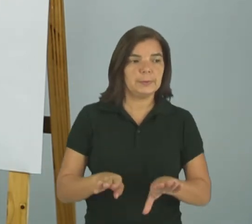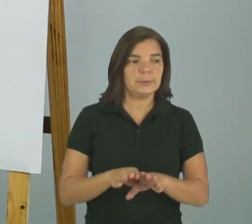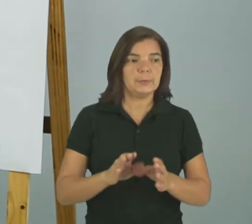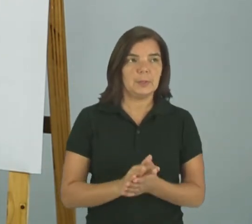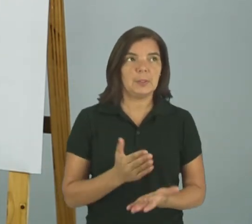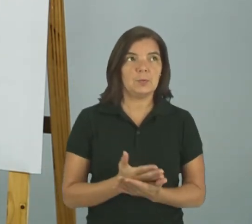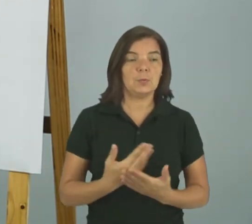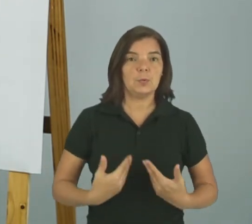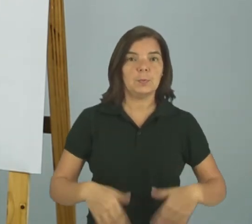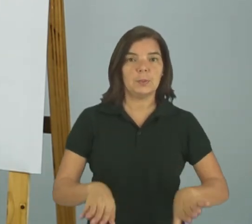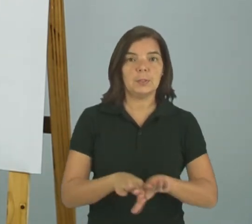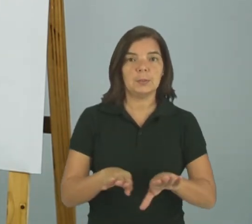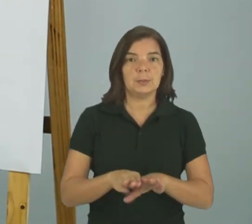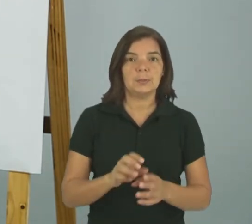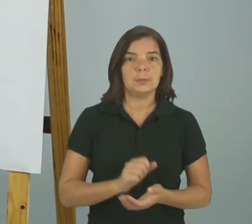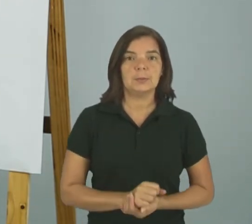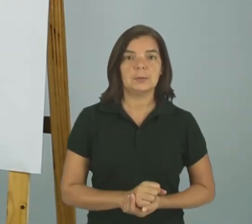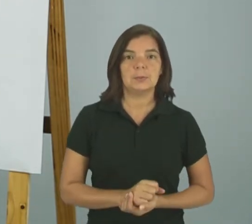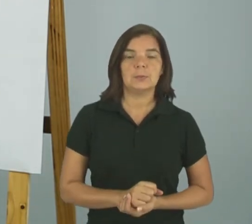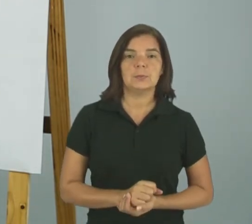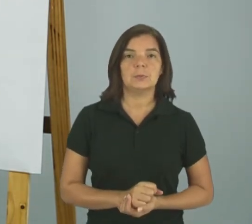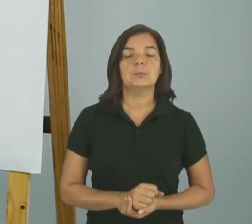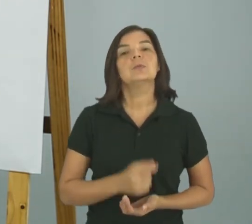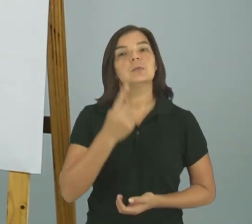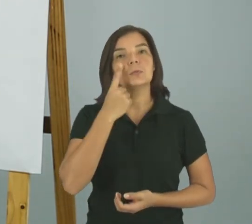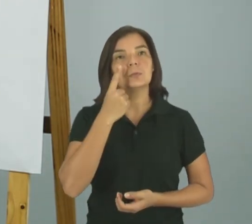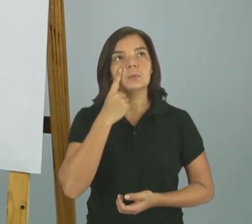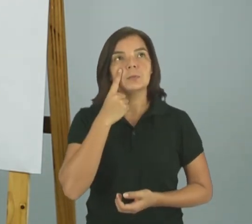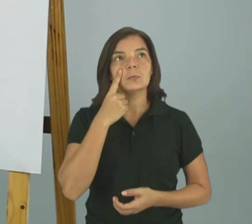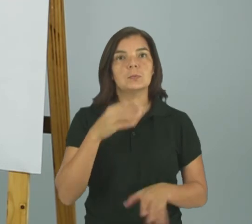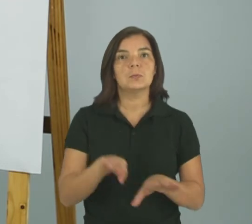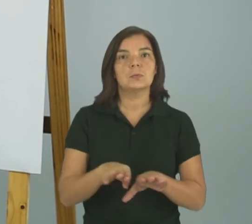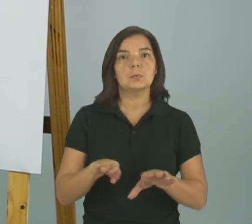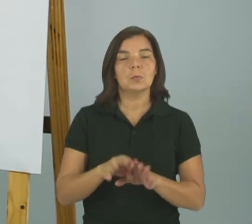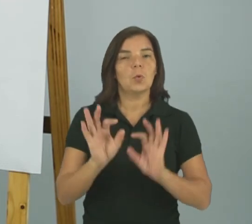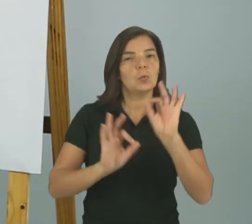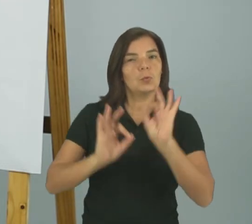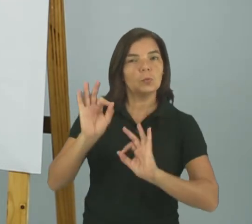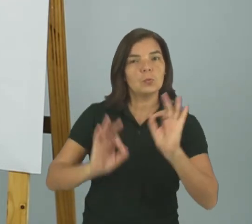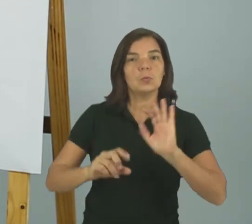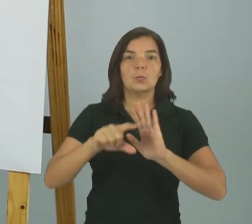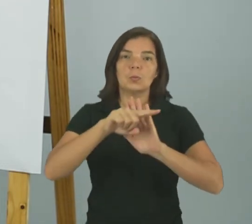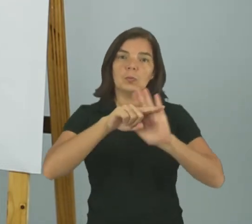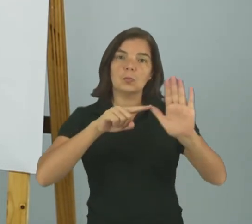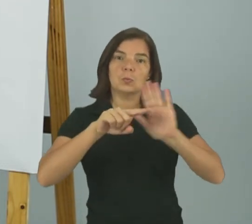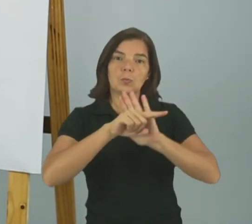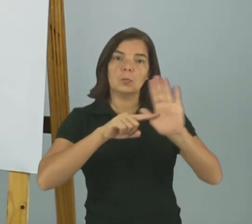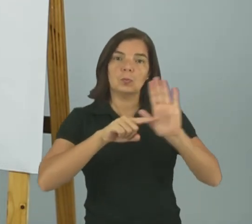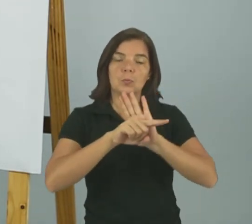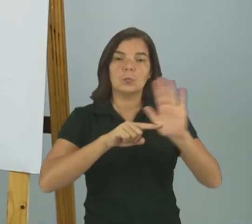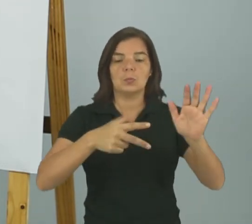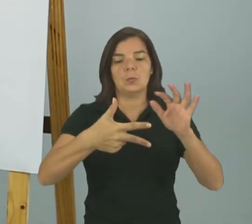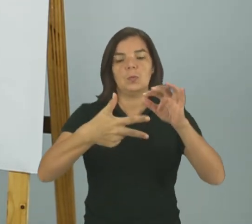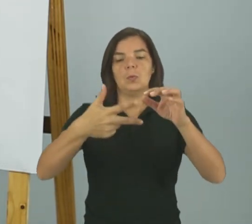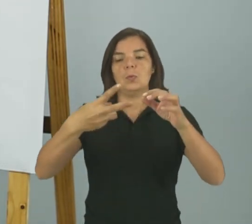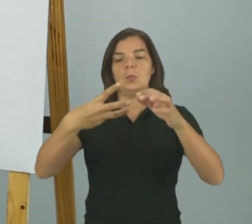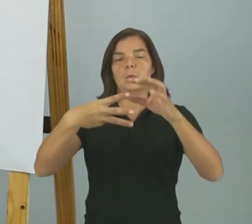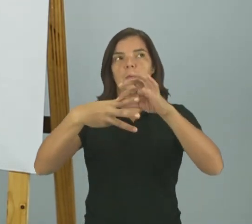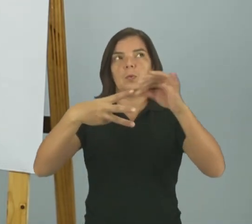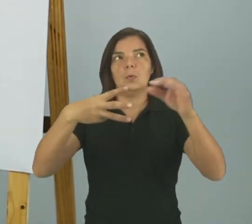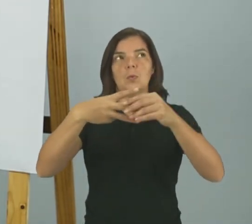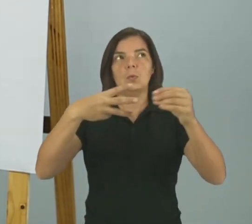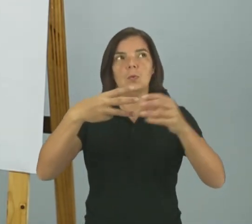Depende de quem escreve Tá? Mas basicamente O poema vai formar Diversos Estrofes E rimas